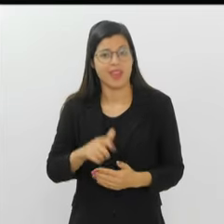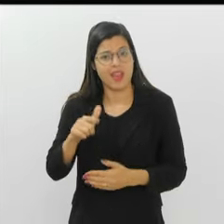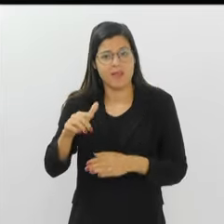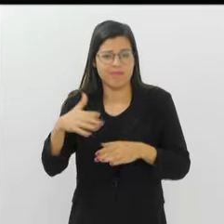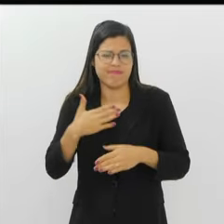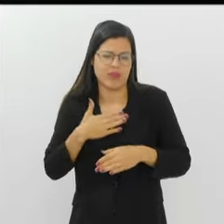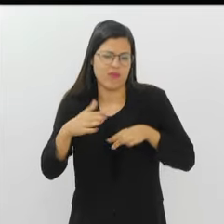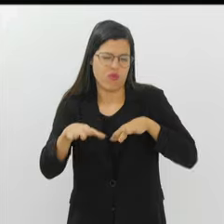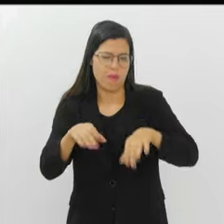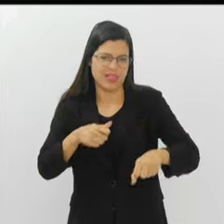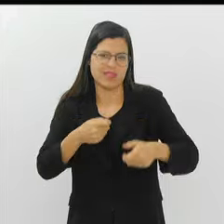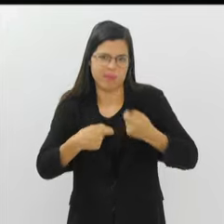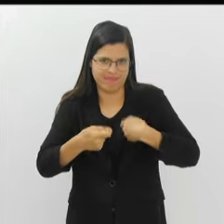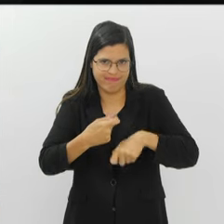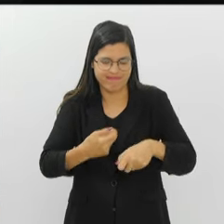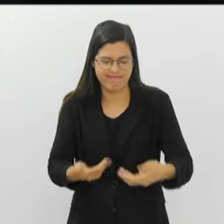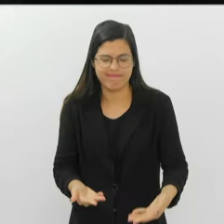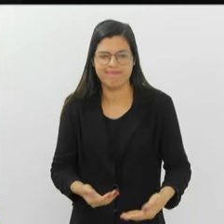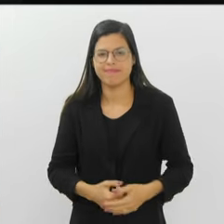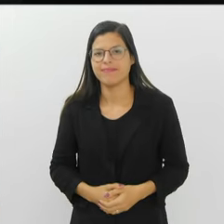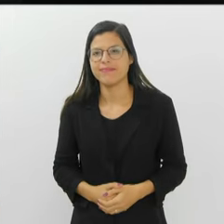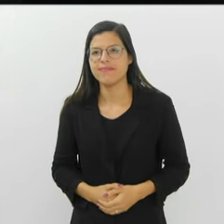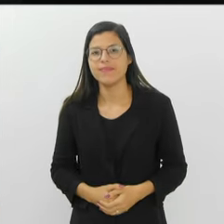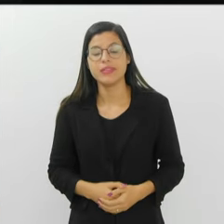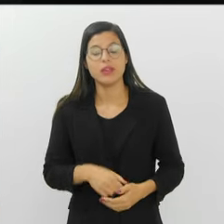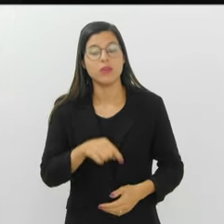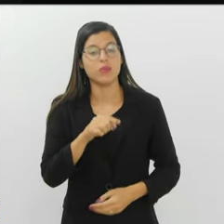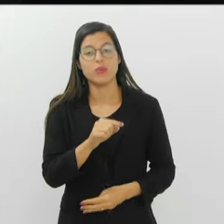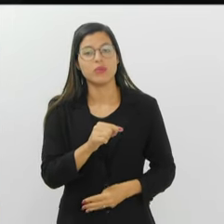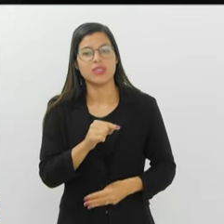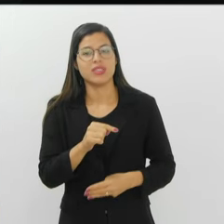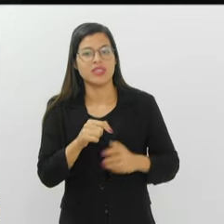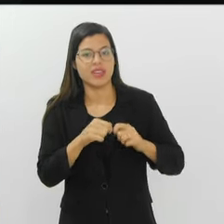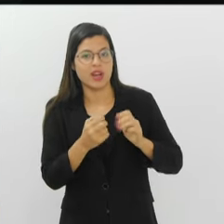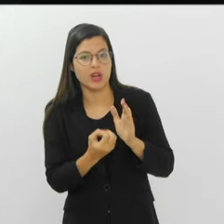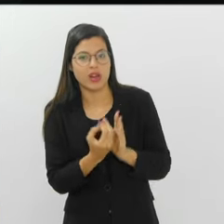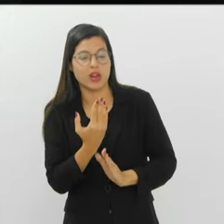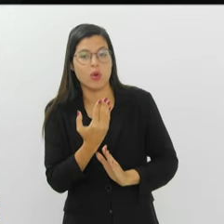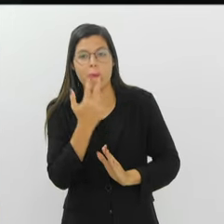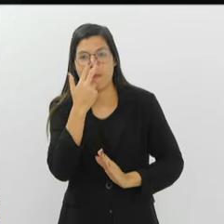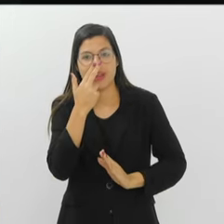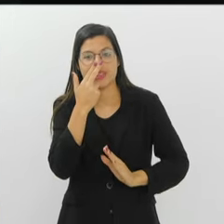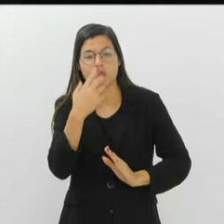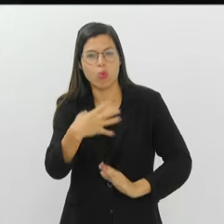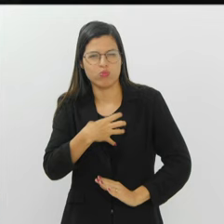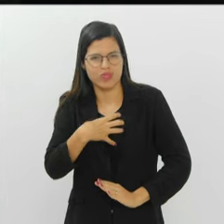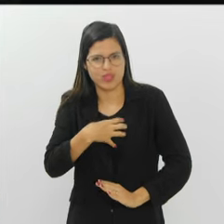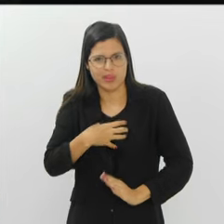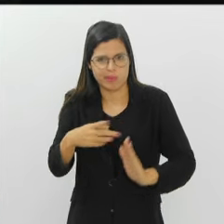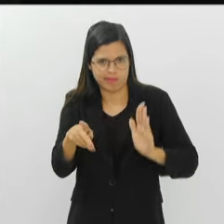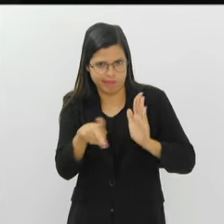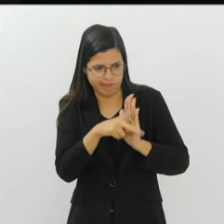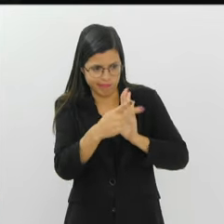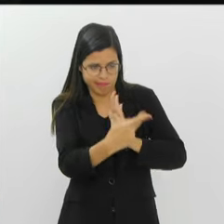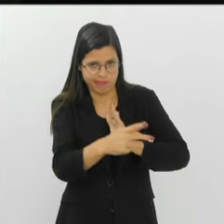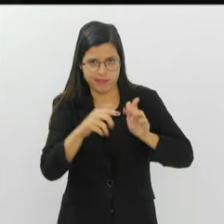Então isso vem muito da formação economia. Você construiu um estilo próprio de trabalho, né?